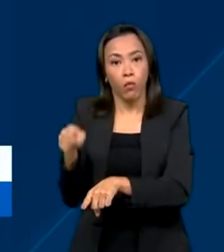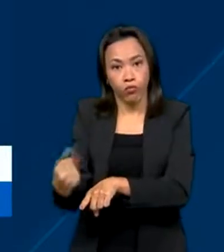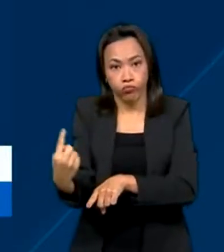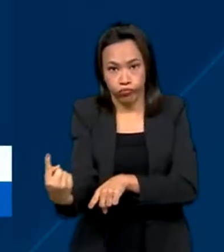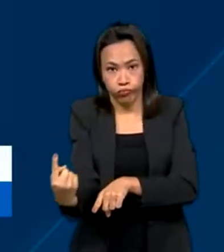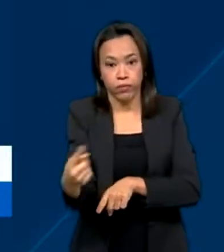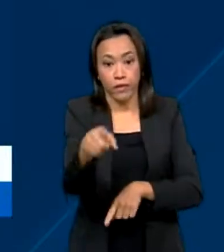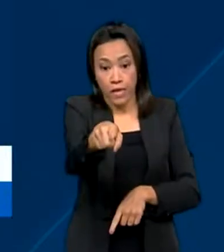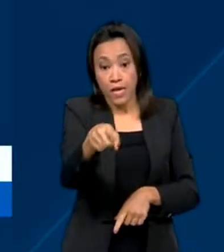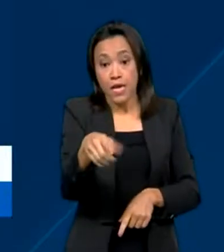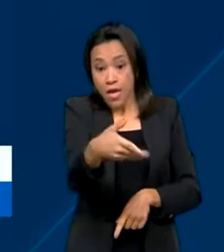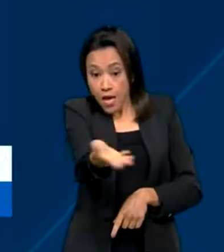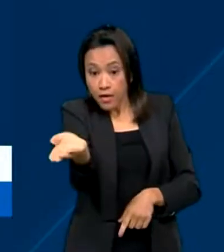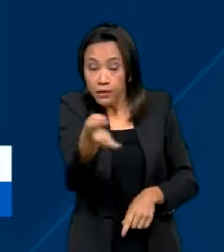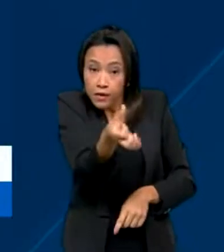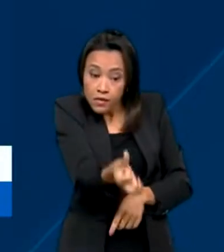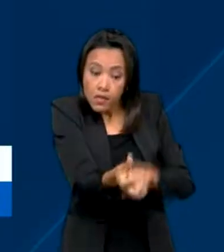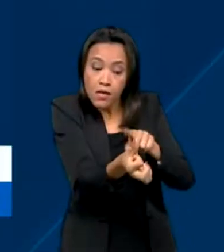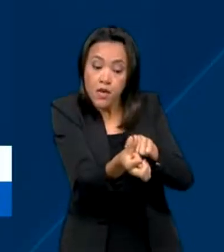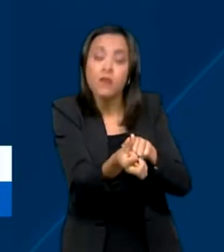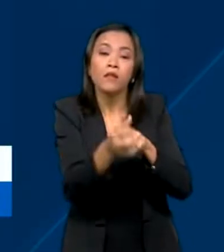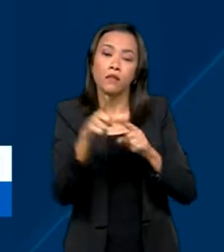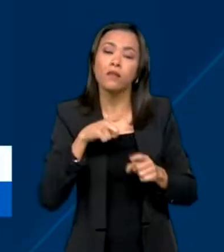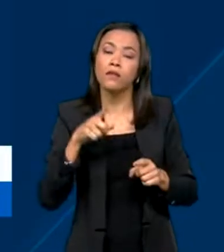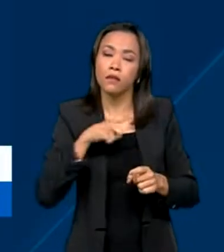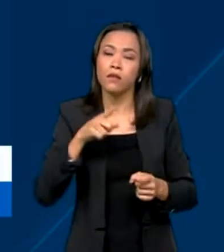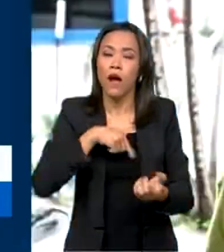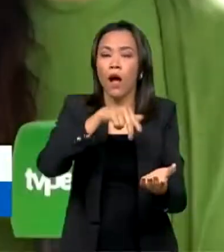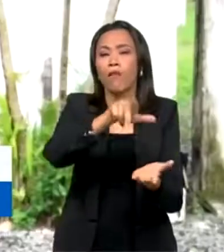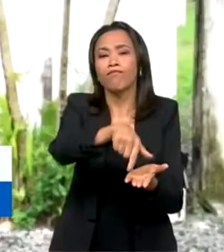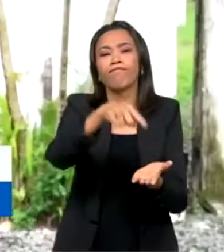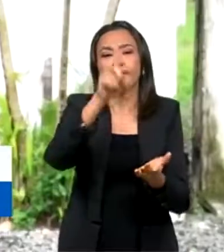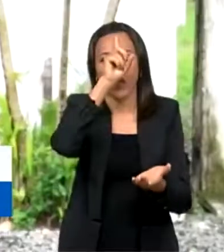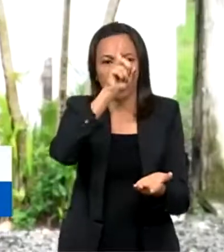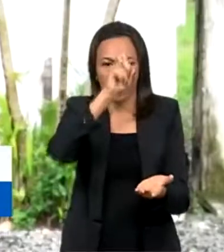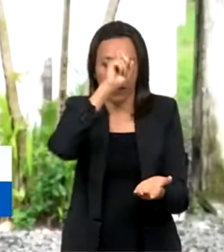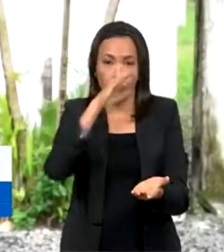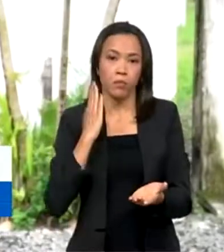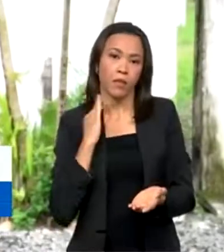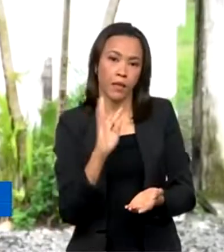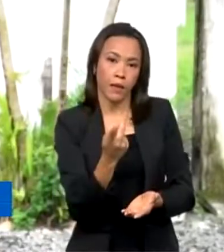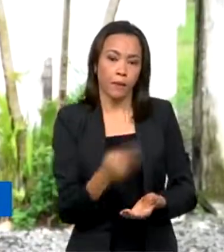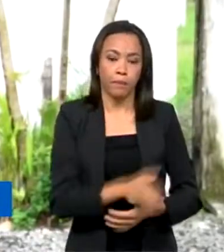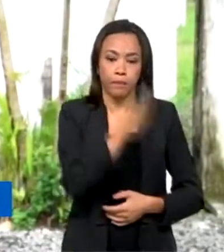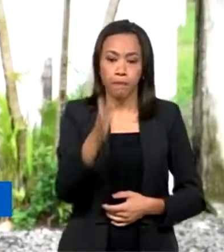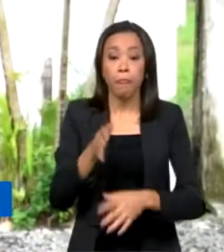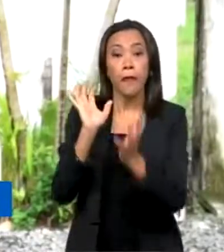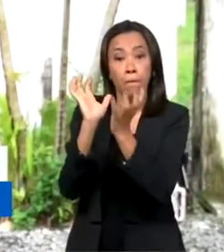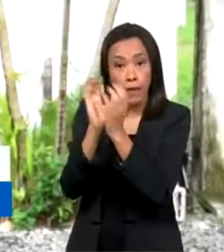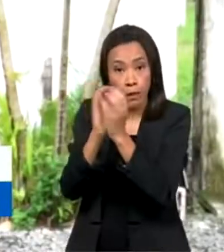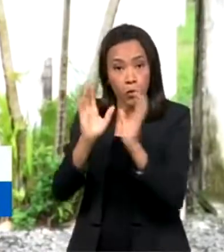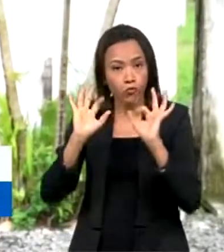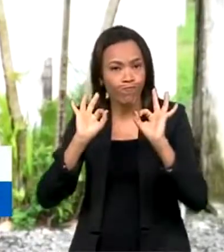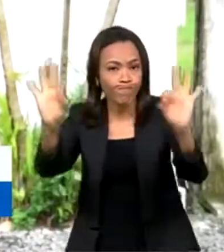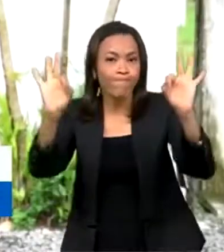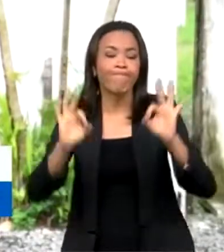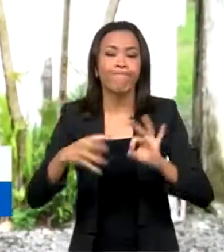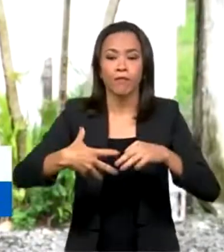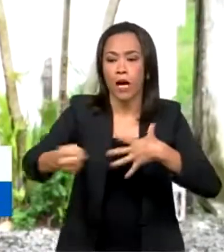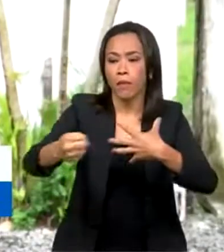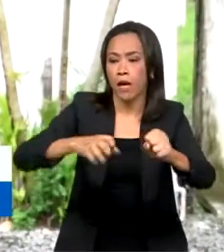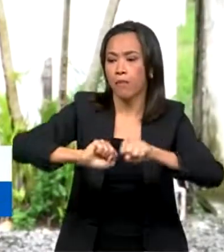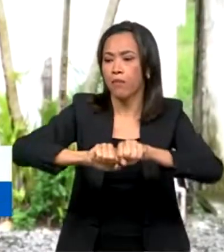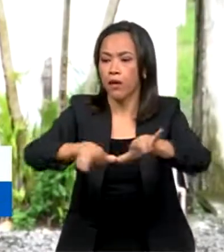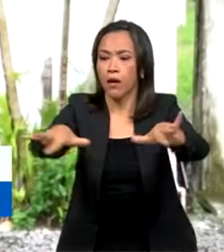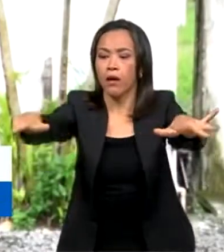Além desses, seis animais estão internados em Belo Horizonte. Pernambuco confirma a transmissão comunitária da varíola